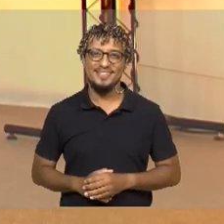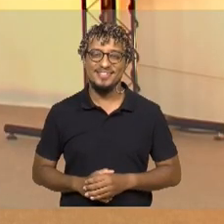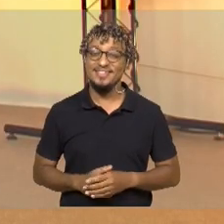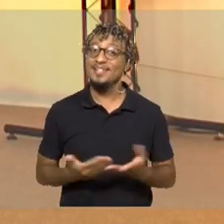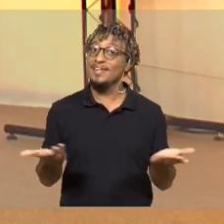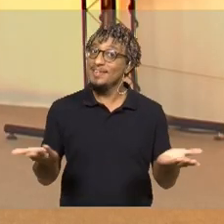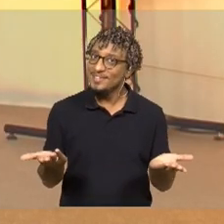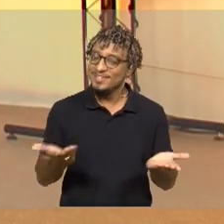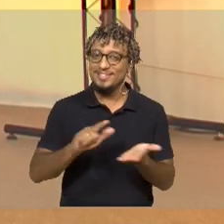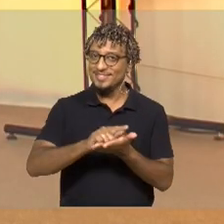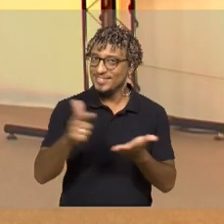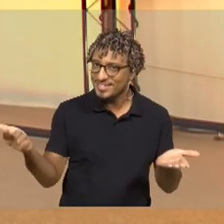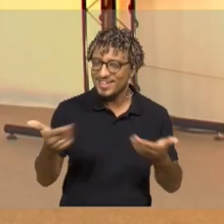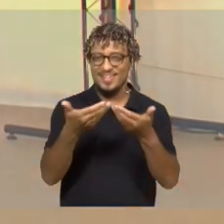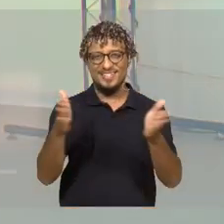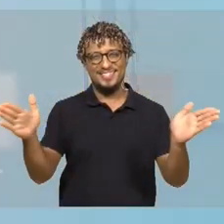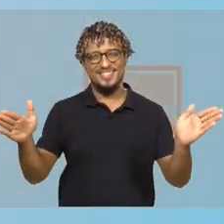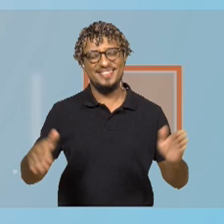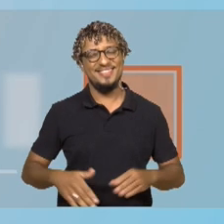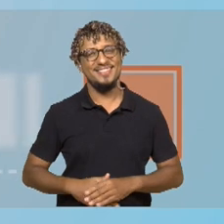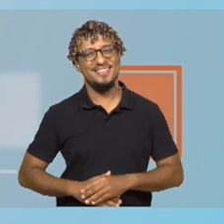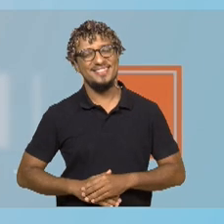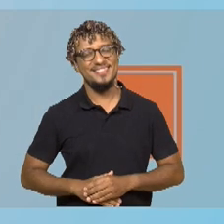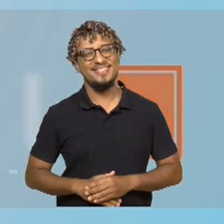O nosso telejornal está no ar.